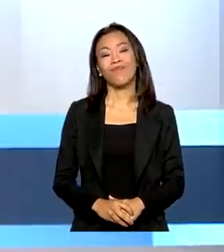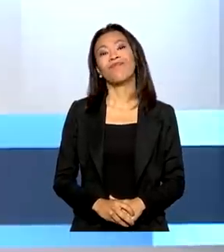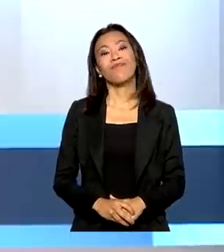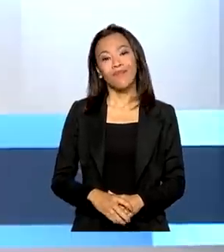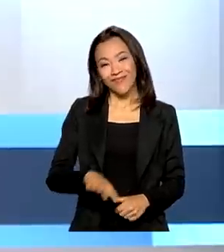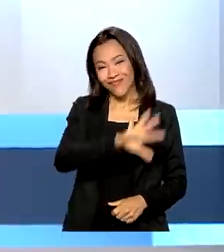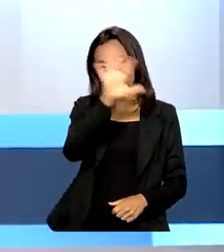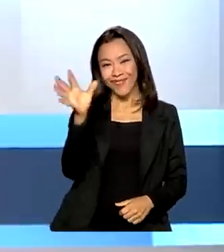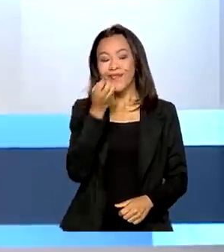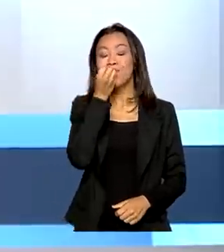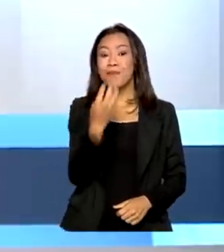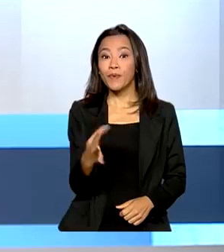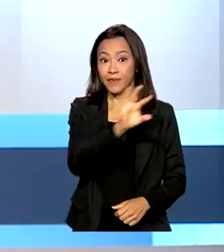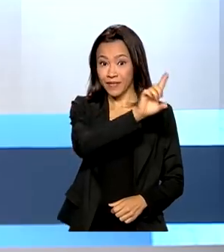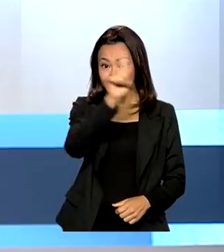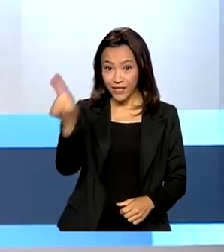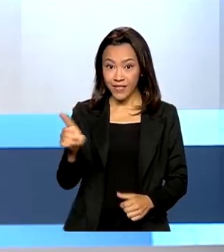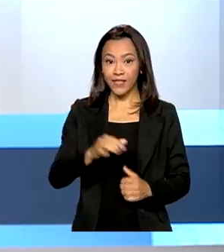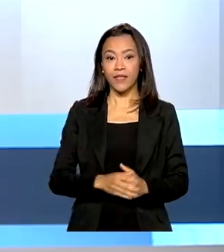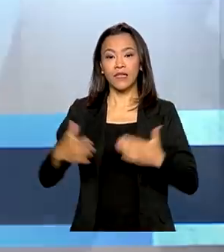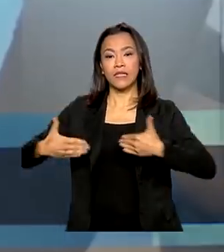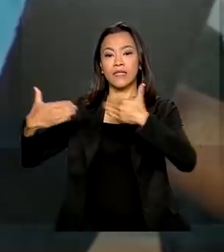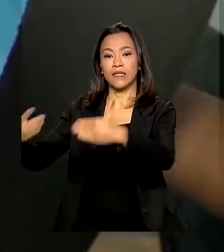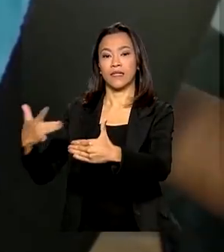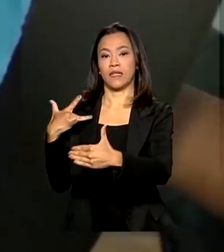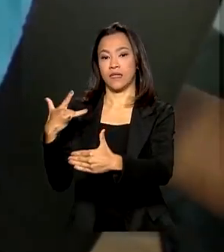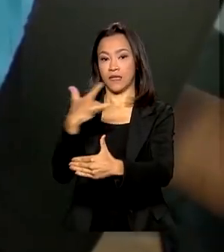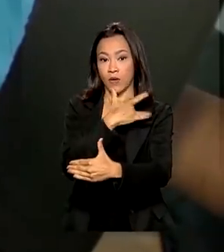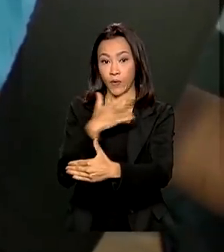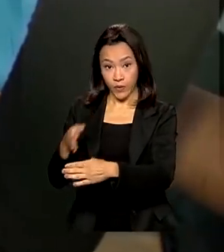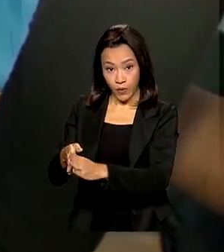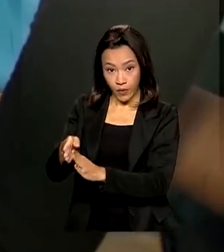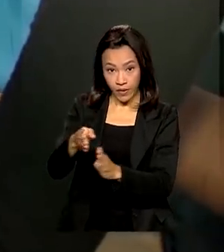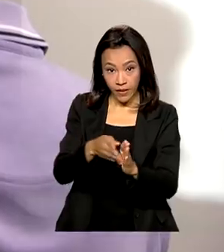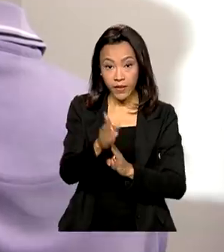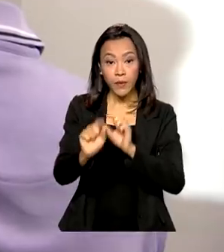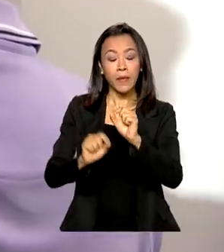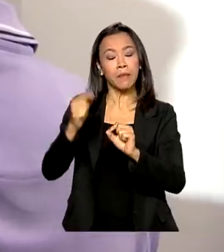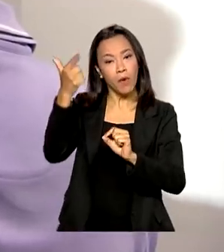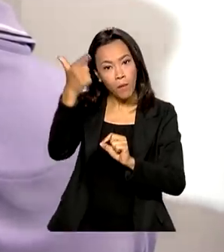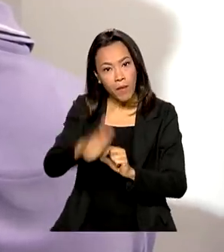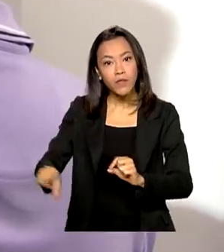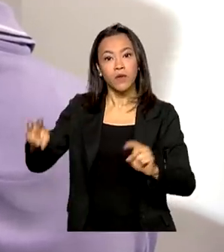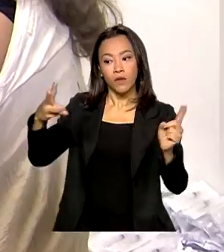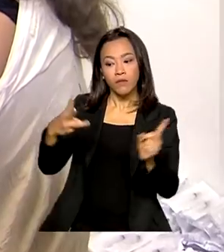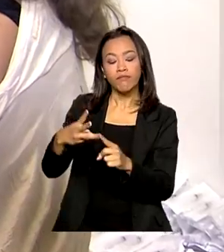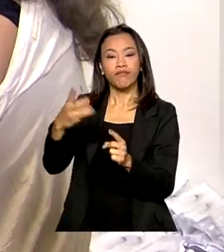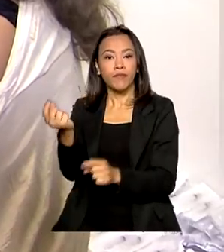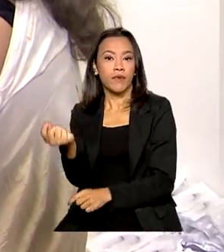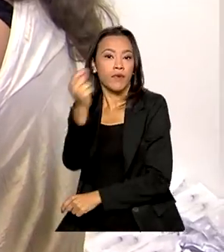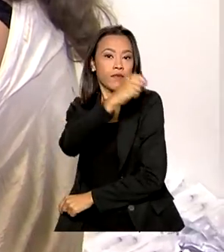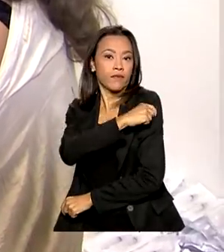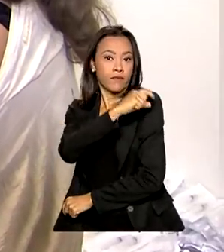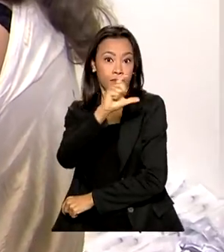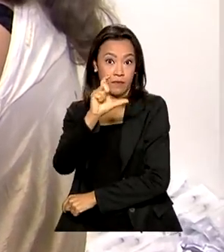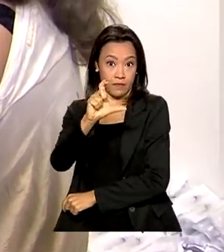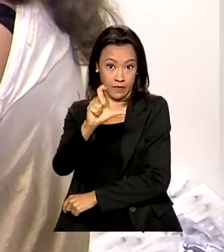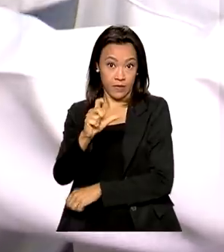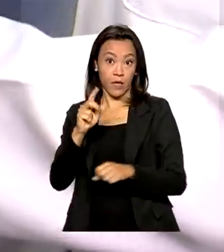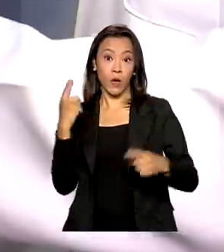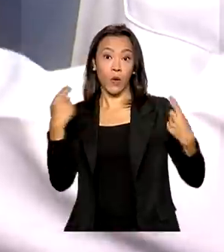Olá, bom dia. Ministério da Saúde recomenda mais um reforço da vacina contra a Covid-19